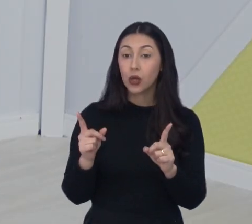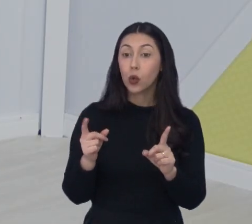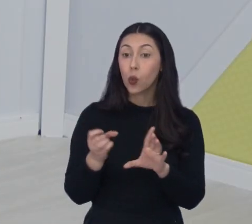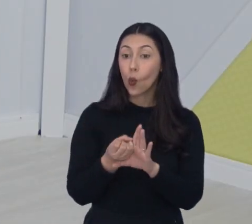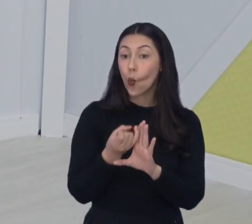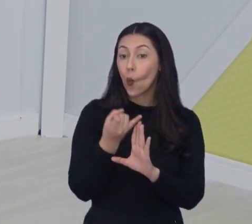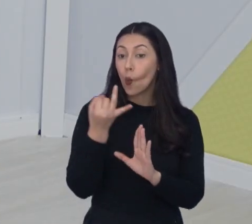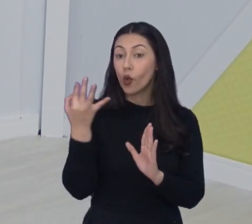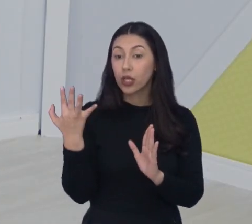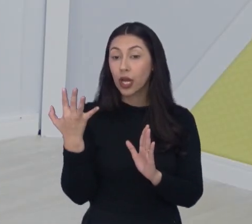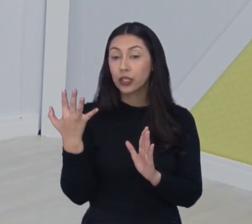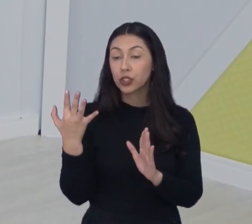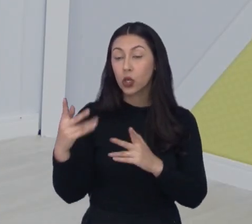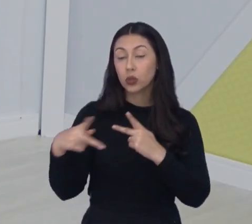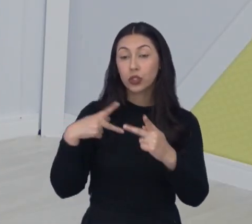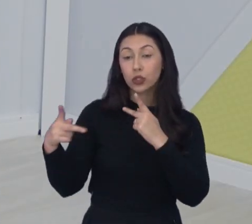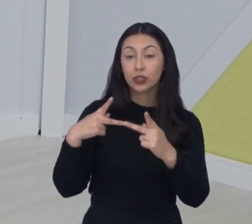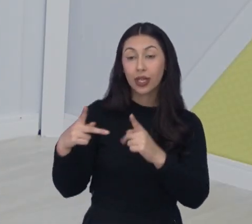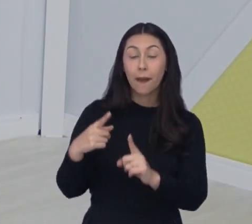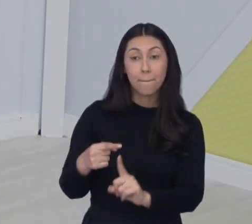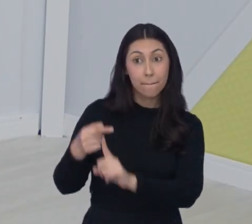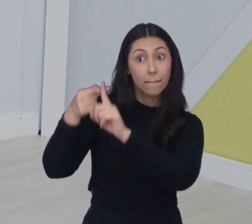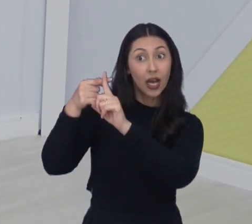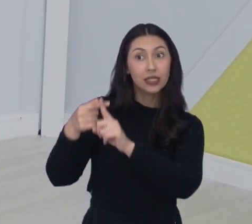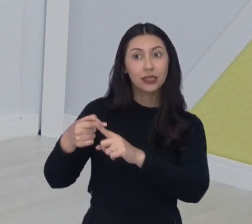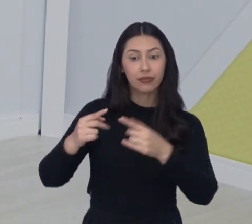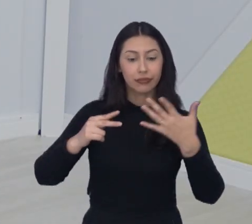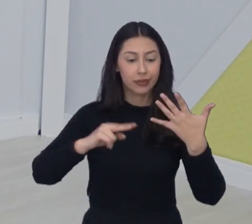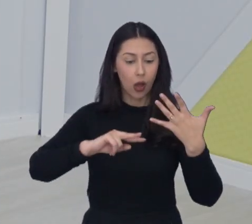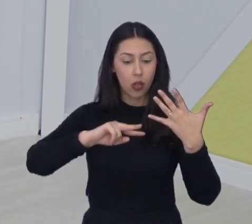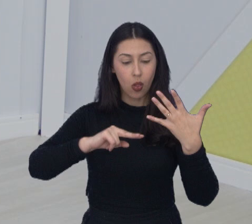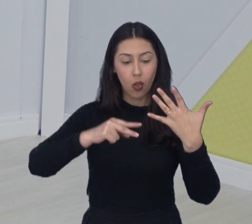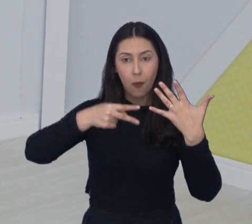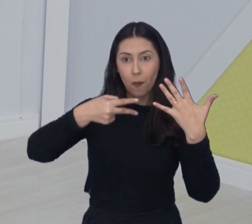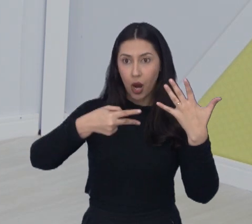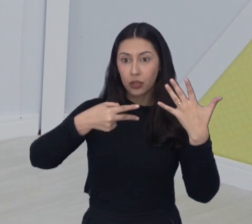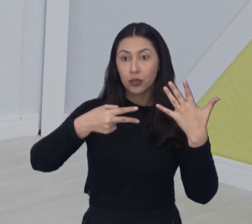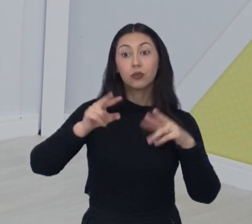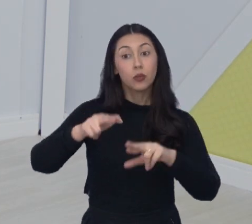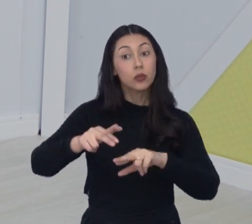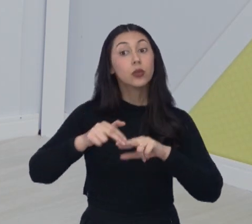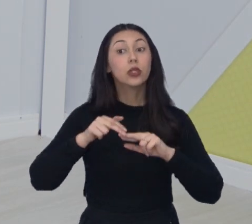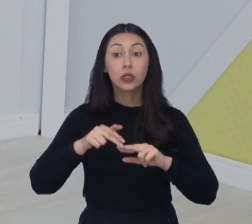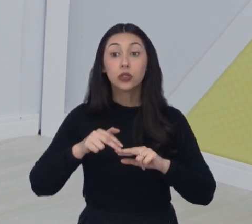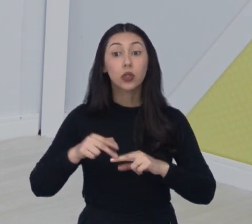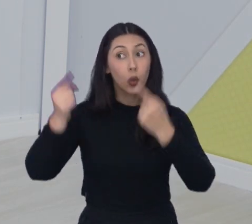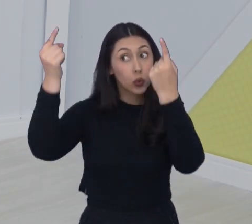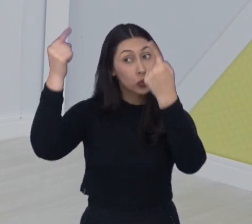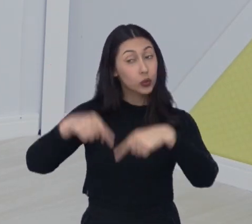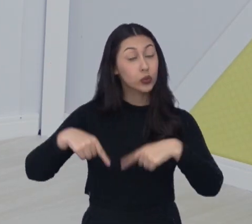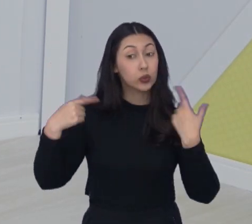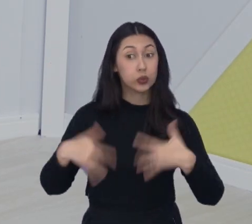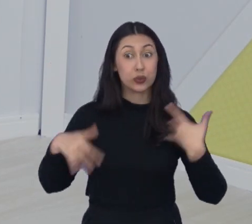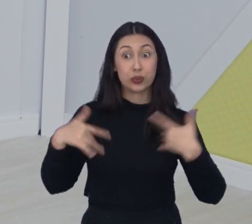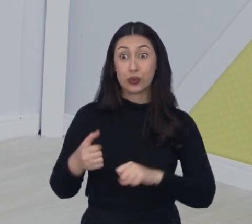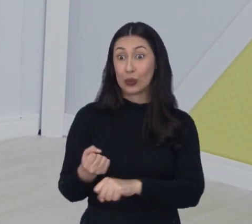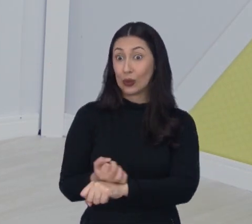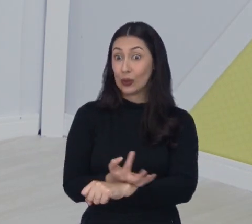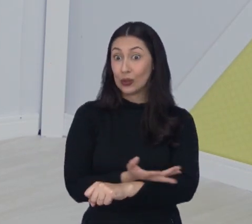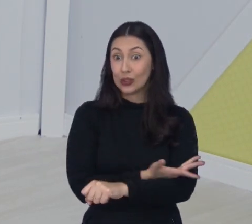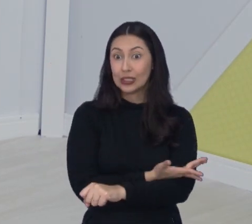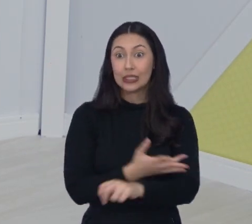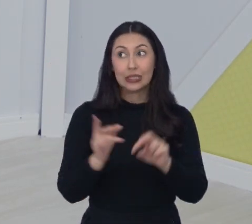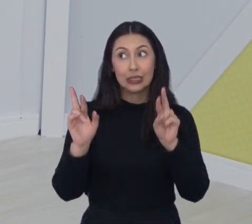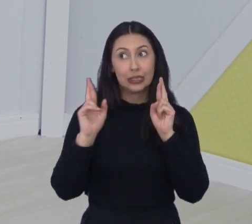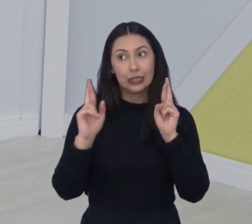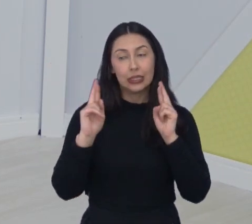feitos, o São José tem um número maior. O São José passa na frente da equipe do Pato. Portanto, um jogo de arrepiar e a gente espera uma grande vitória, uma boa